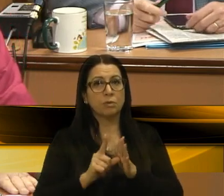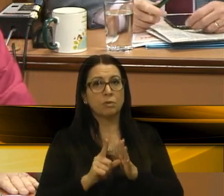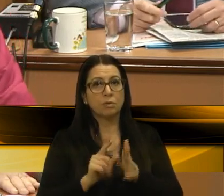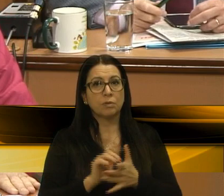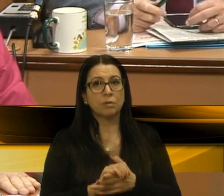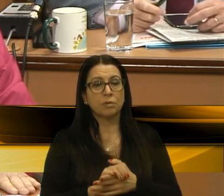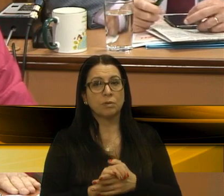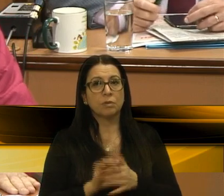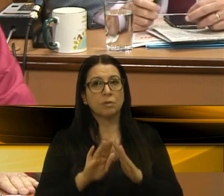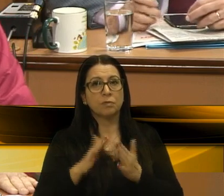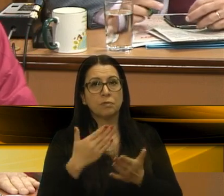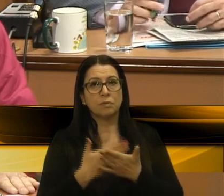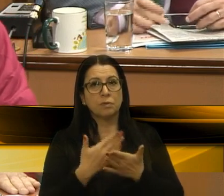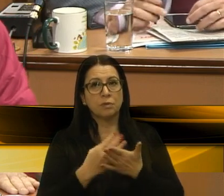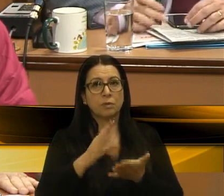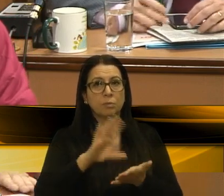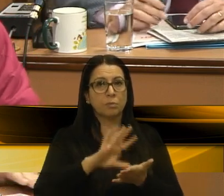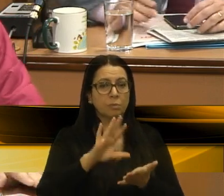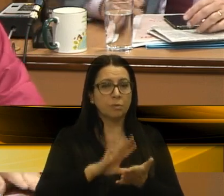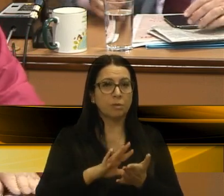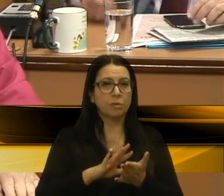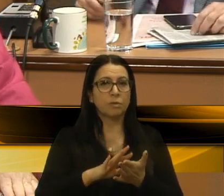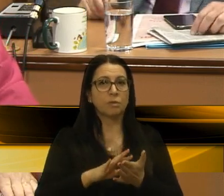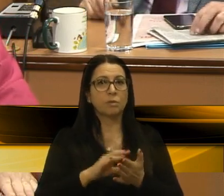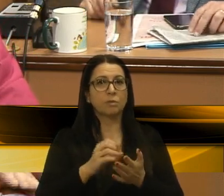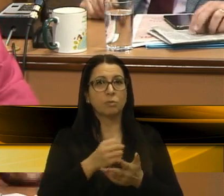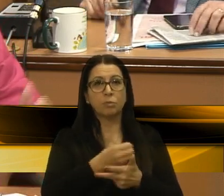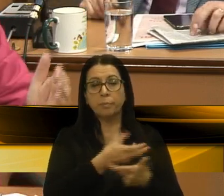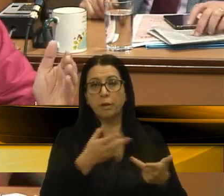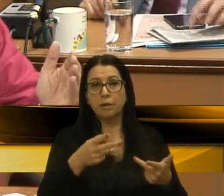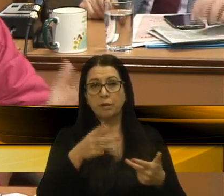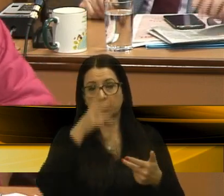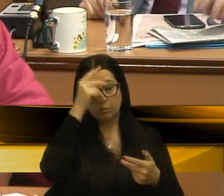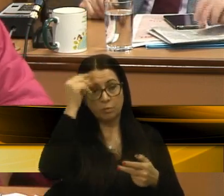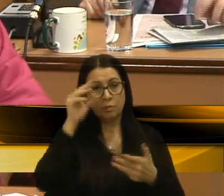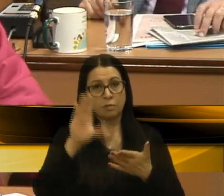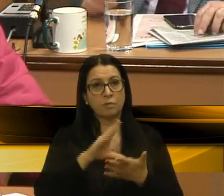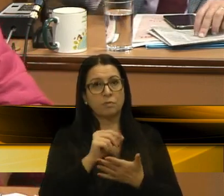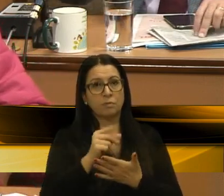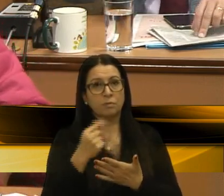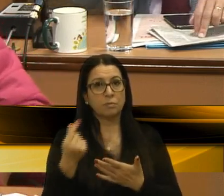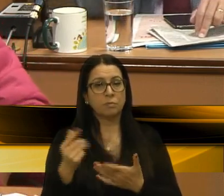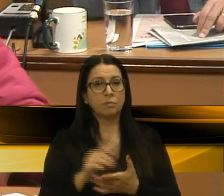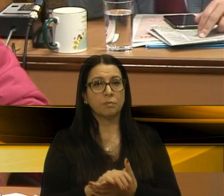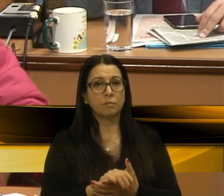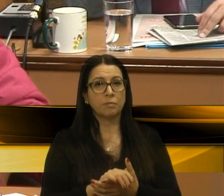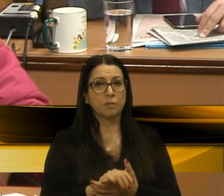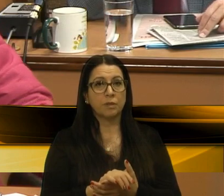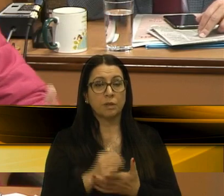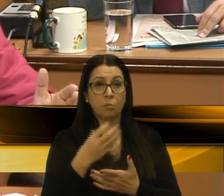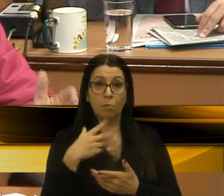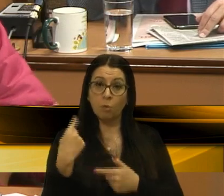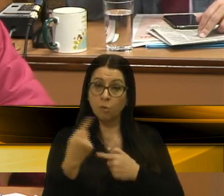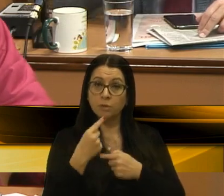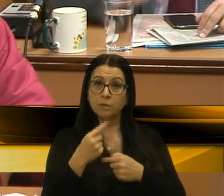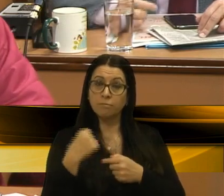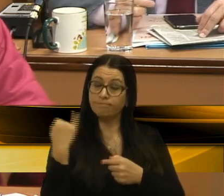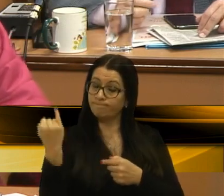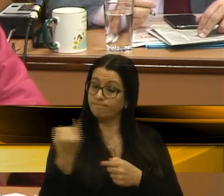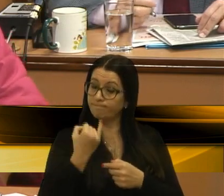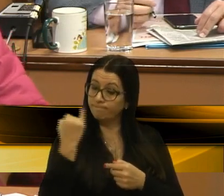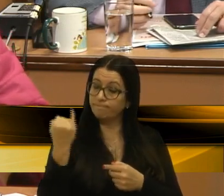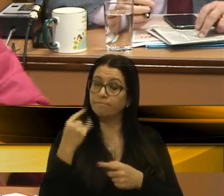nossas escolas, praças próprios, bens públicos. Os investimentos são importantes, as boas condições são vitais